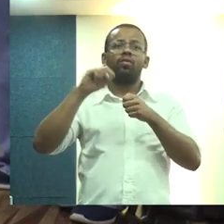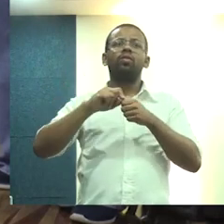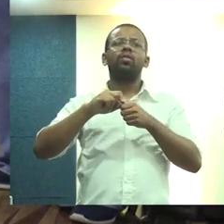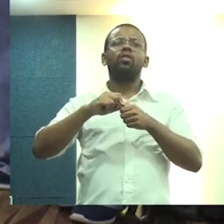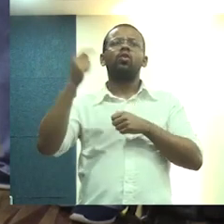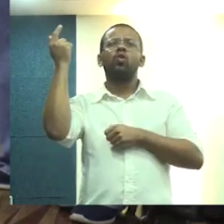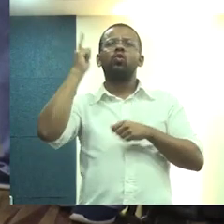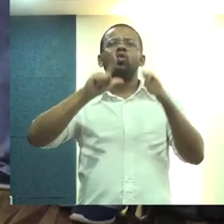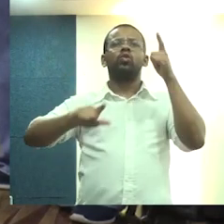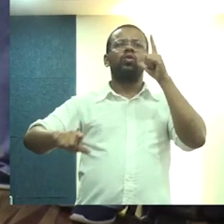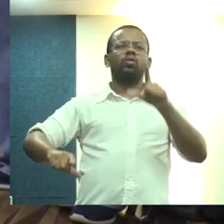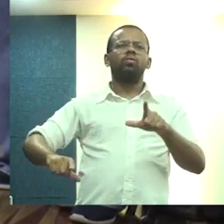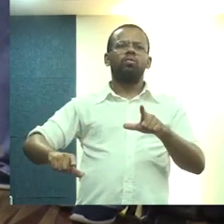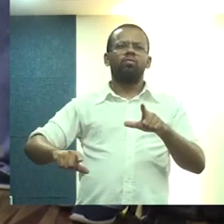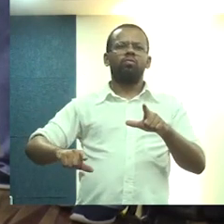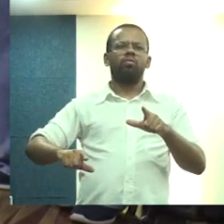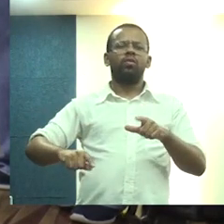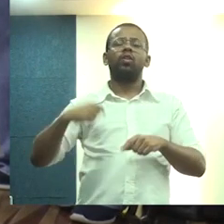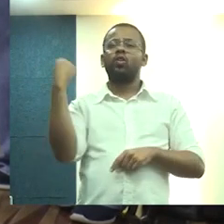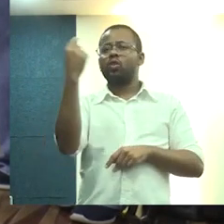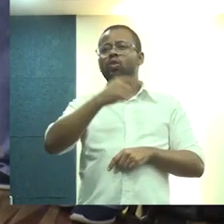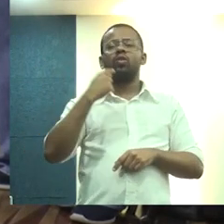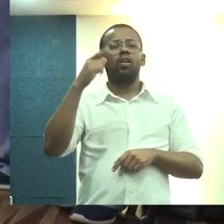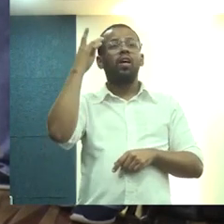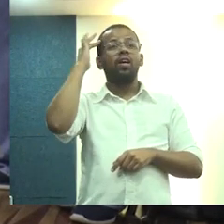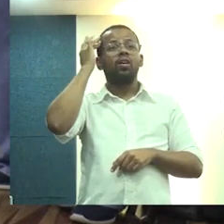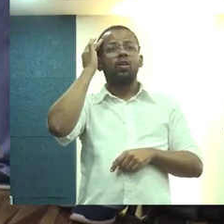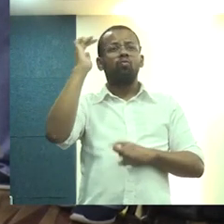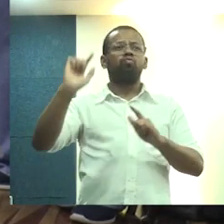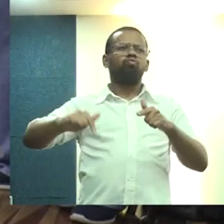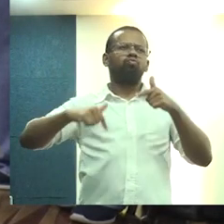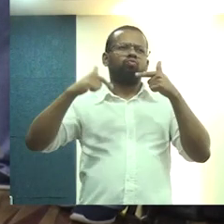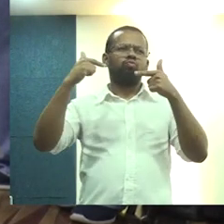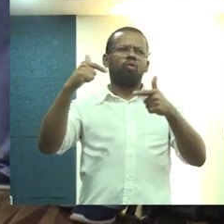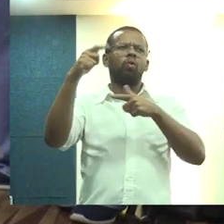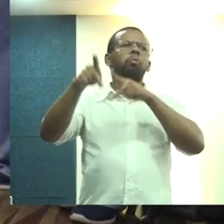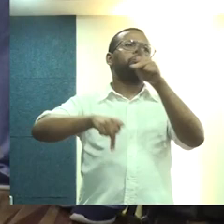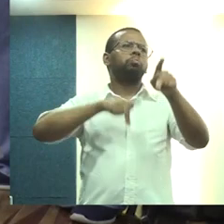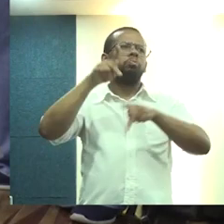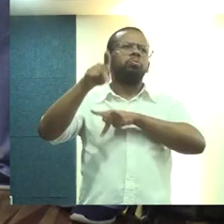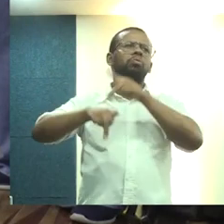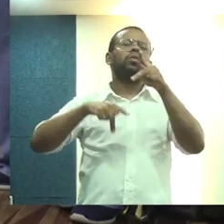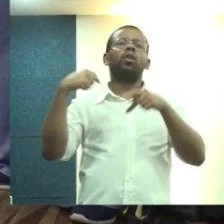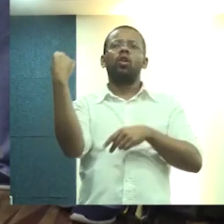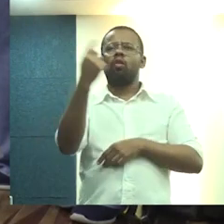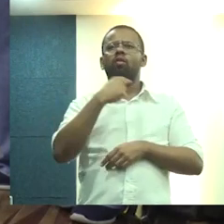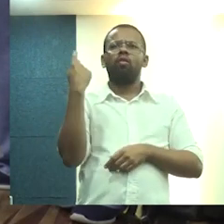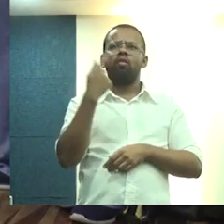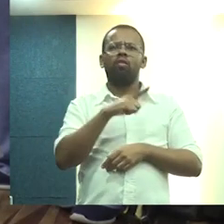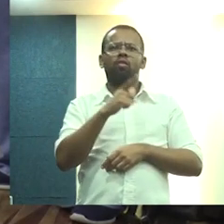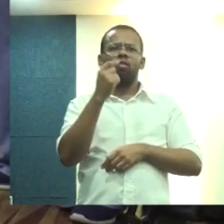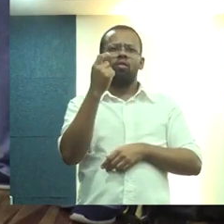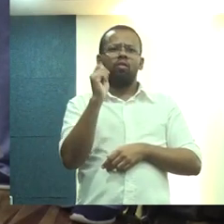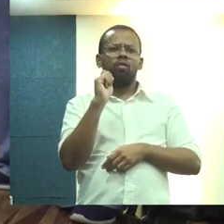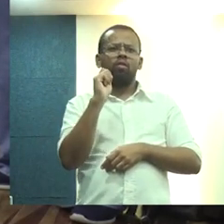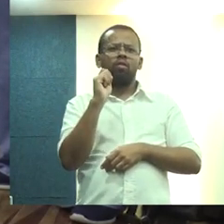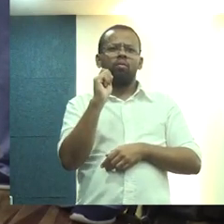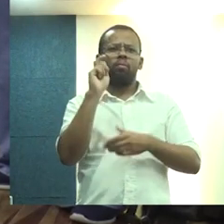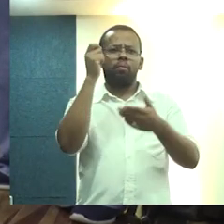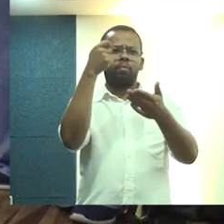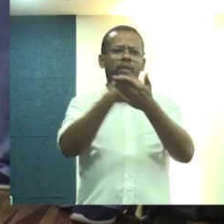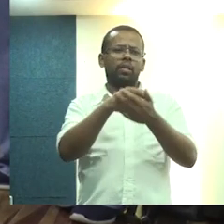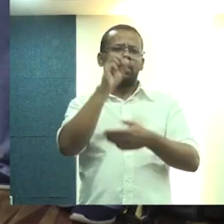E ganhamos essas eleições. Então, gente acha que quem lutou de forma popular... Porque a gente tem nem dinheiro para pagar, viu? Se perder.